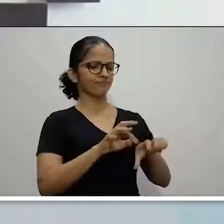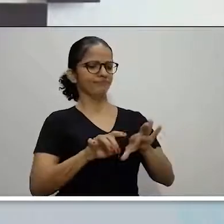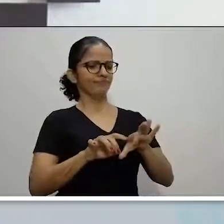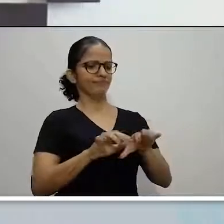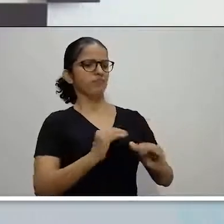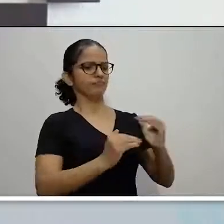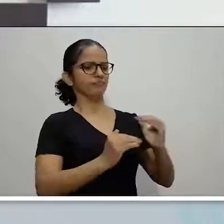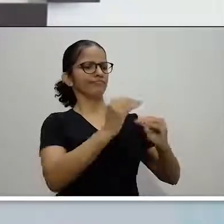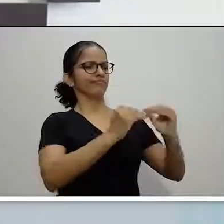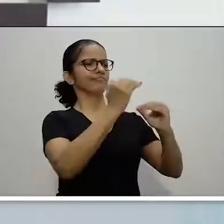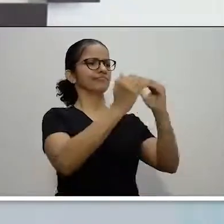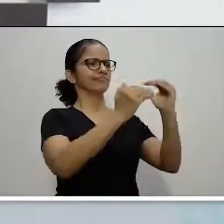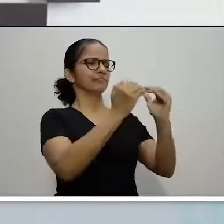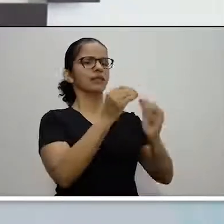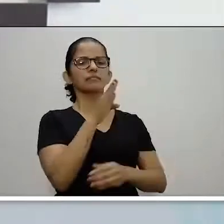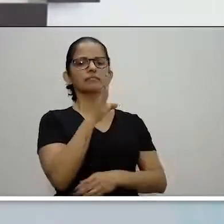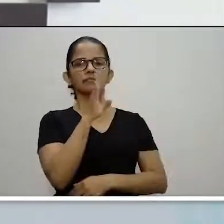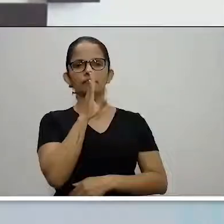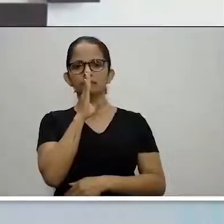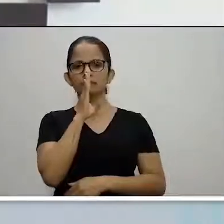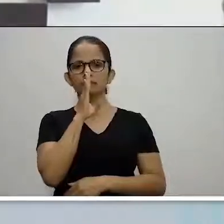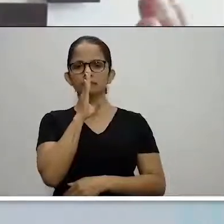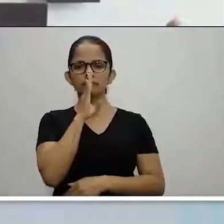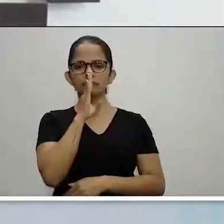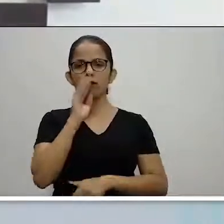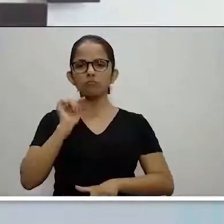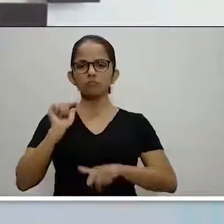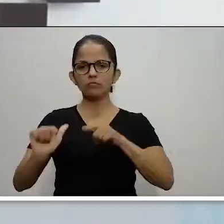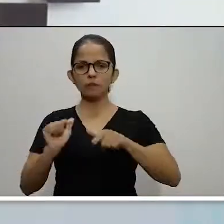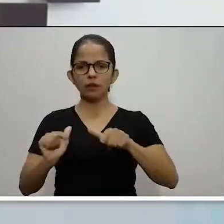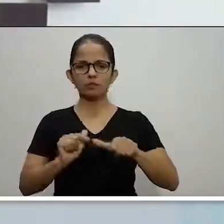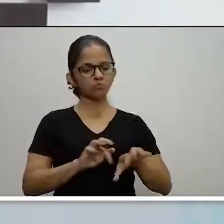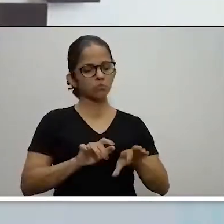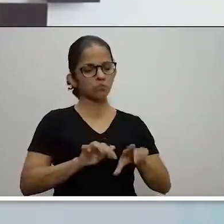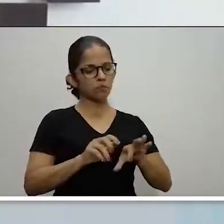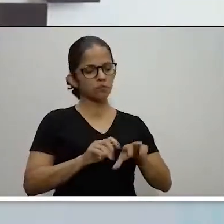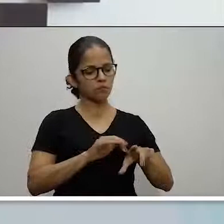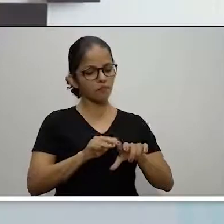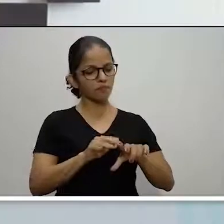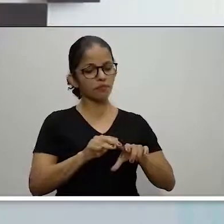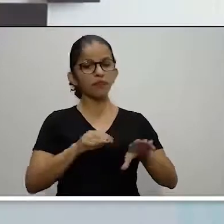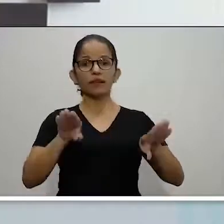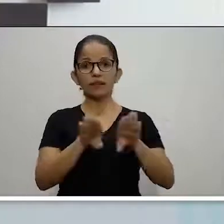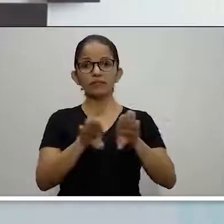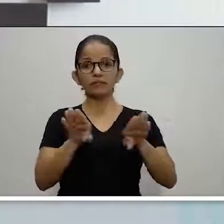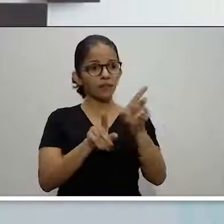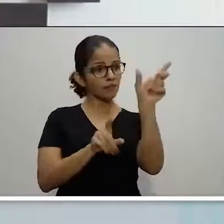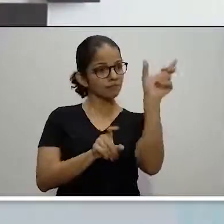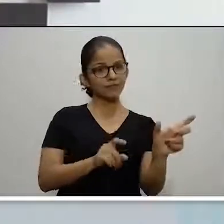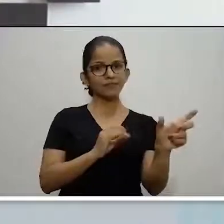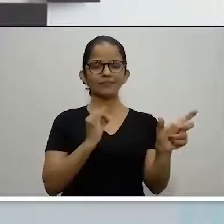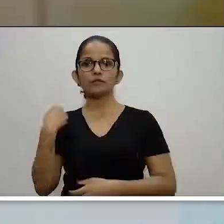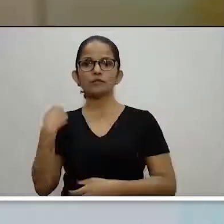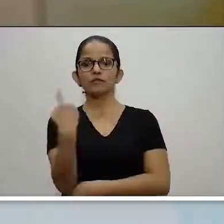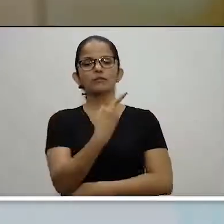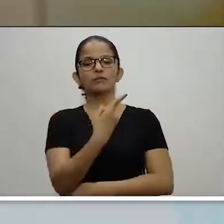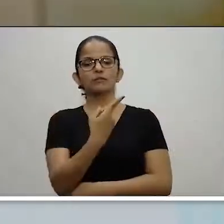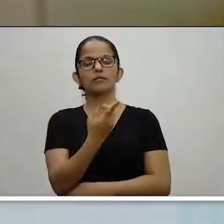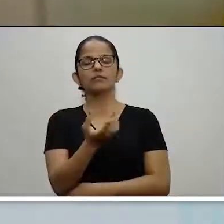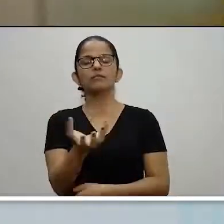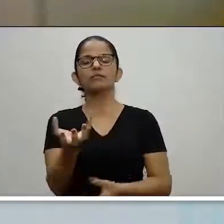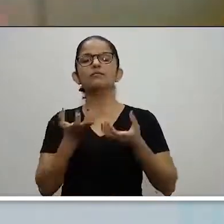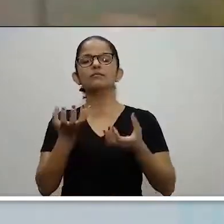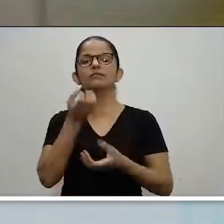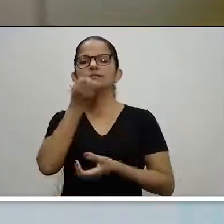pessoas, ele tem um mindset fixo. Mas ele é tão importante quanto o mindset de crescimento para que a inovação aconteça. Nós